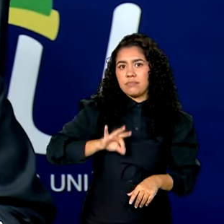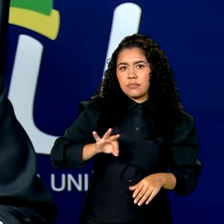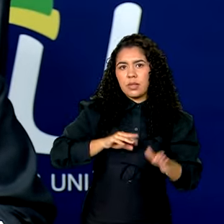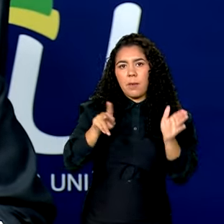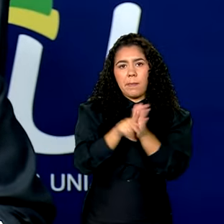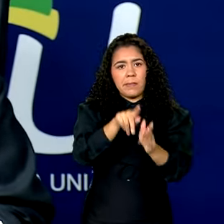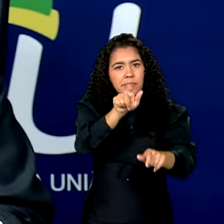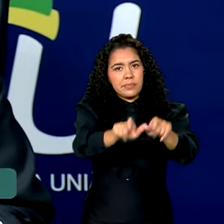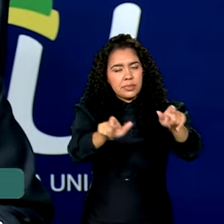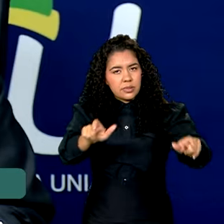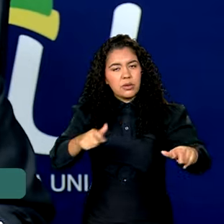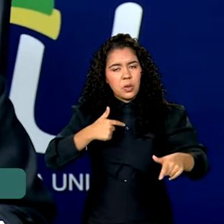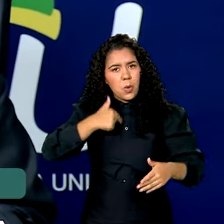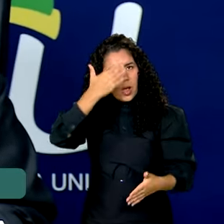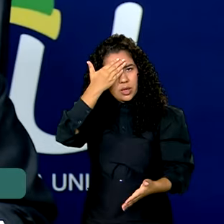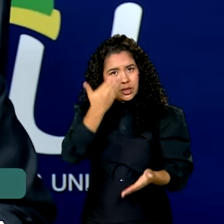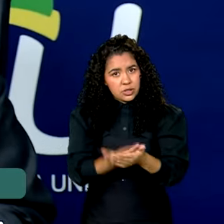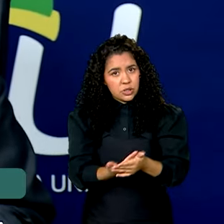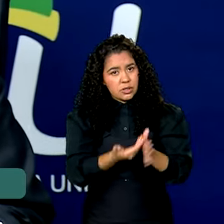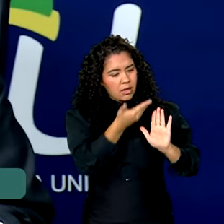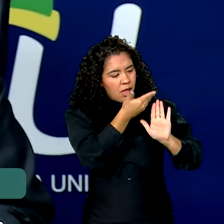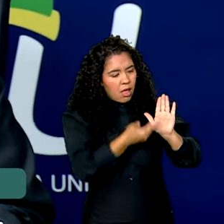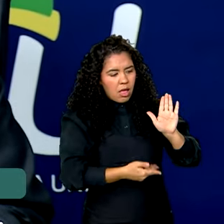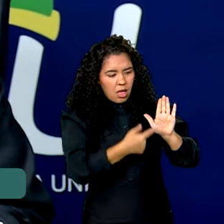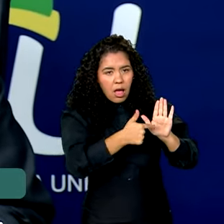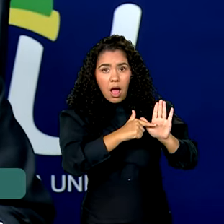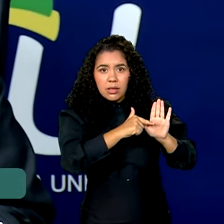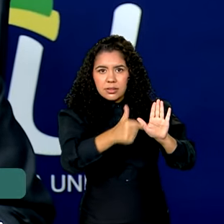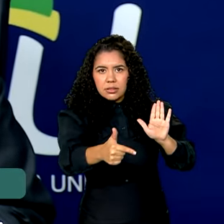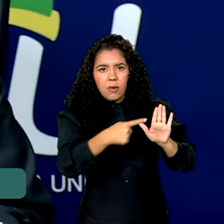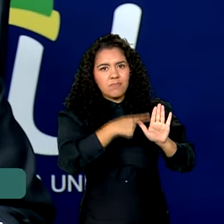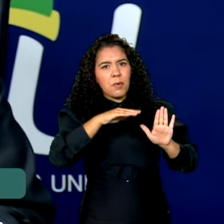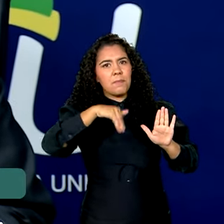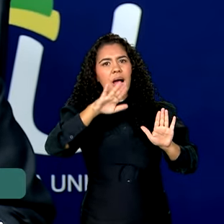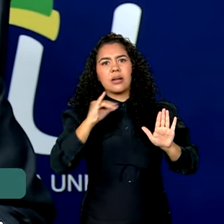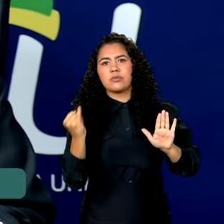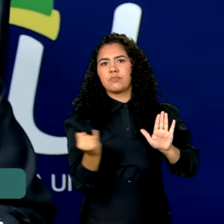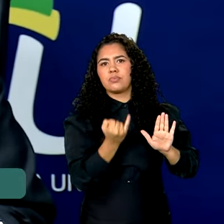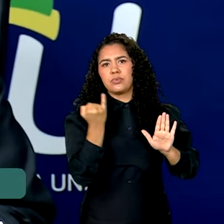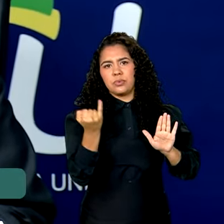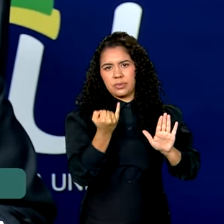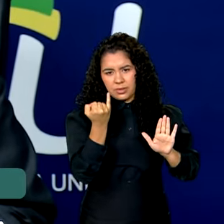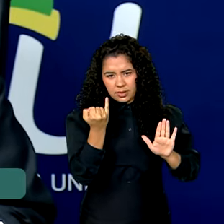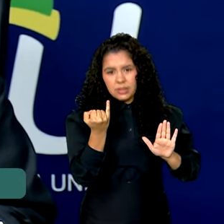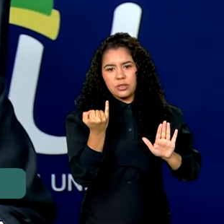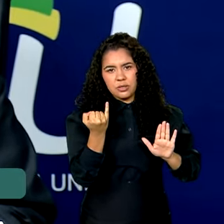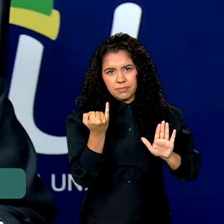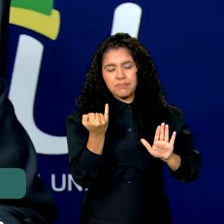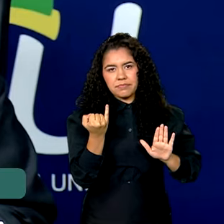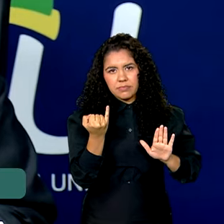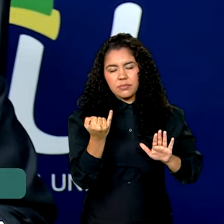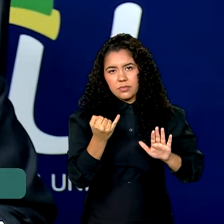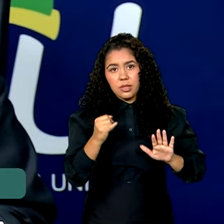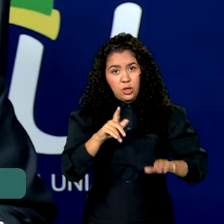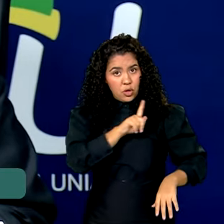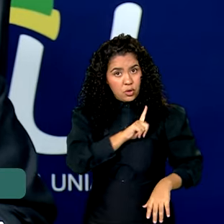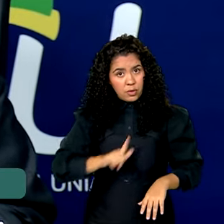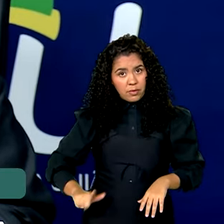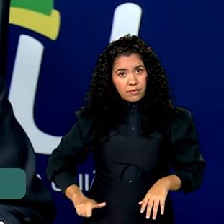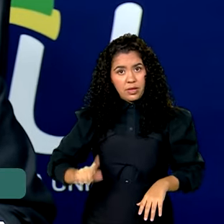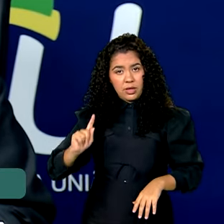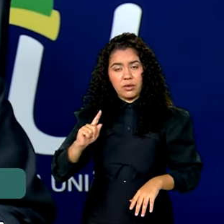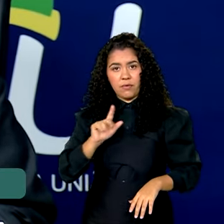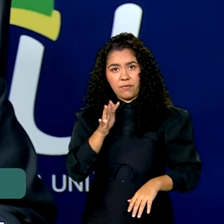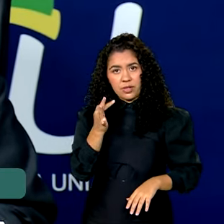acredito a essa iniciativa, uma das mais importantes iniciativas, ministro Messias, que o nosso governo já adotou